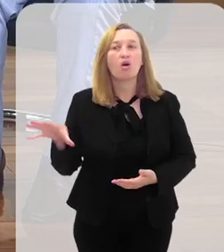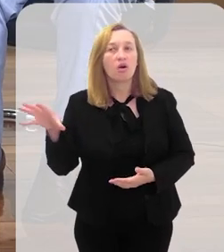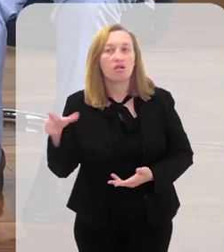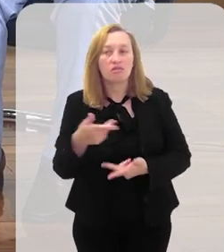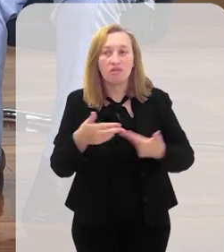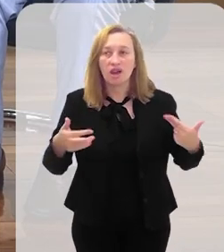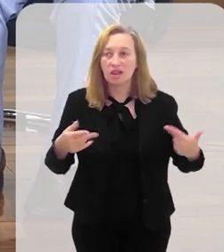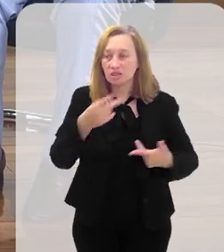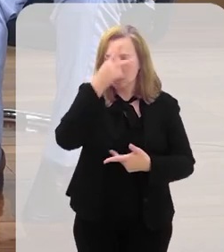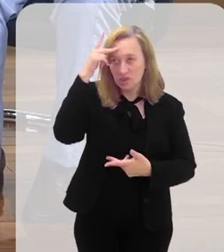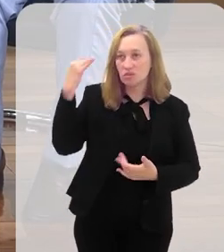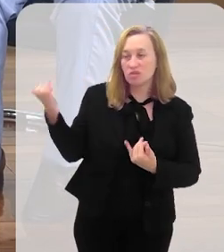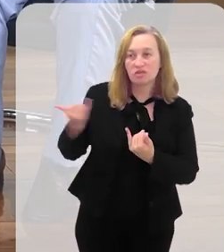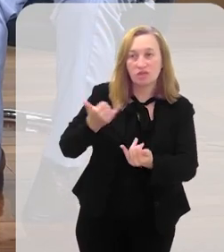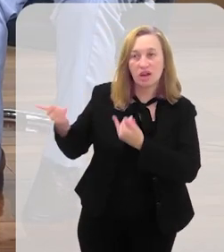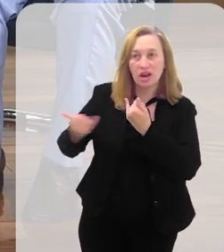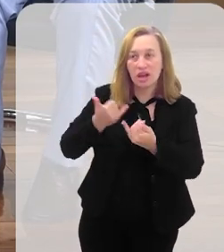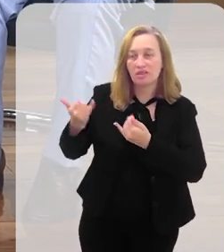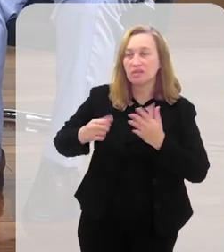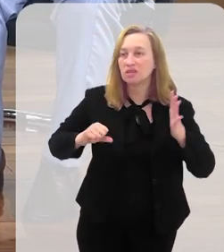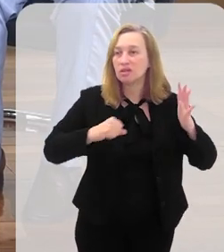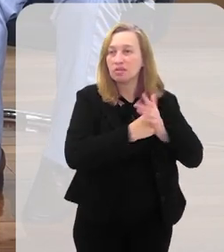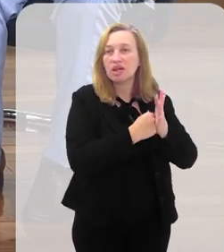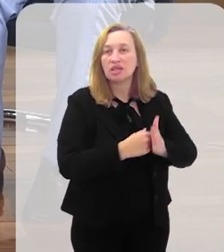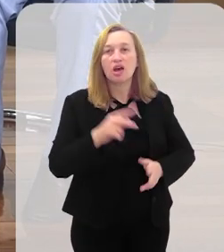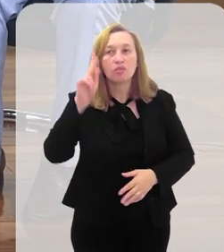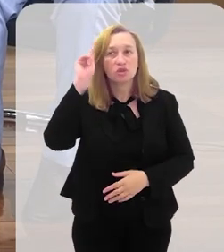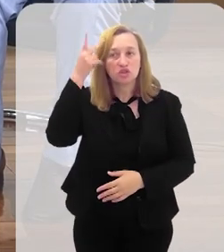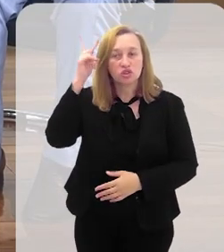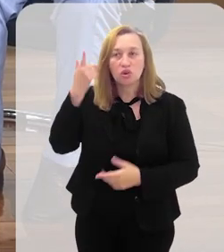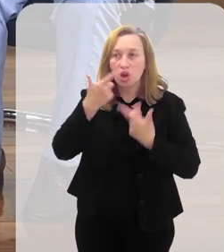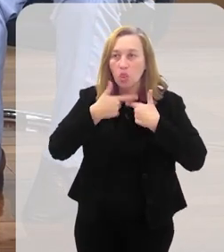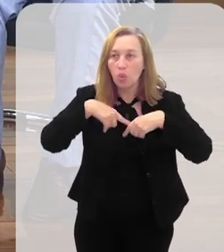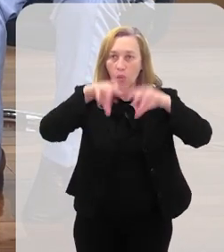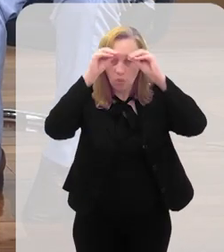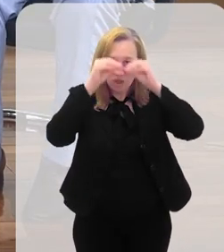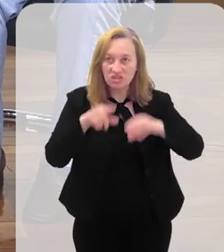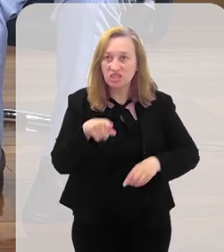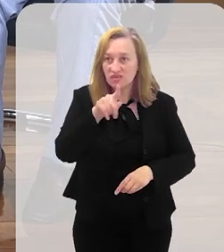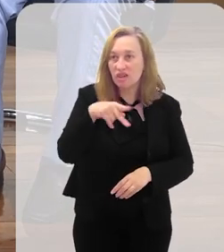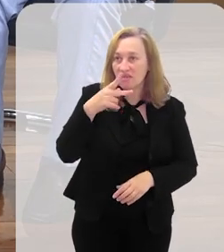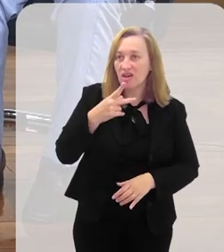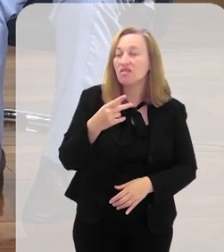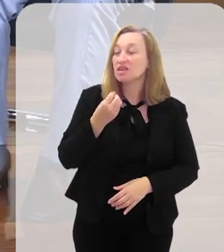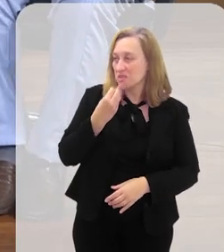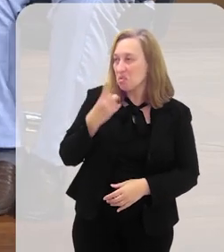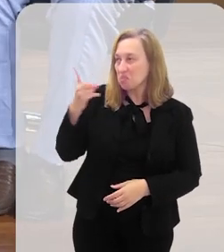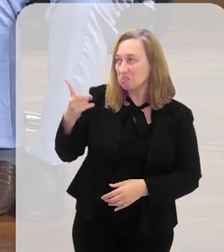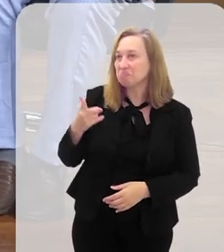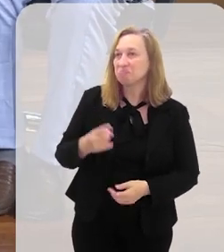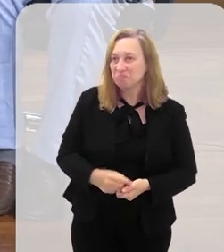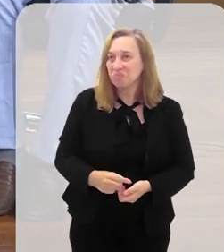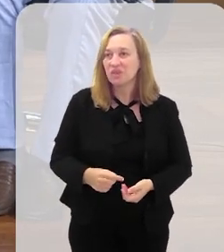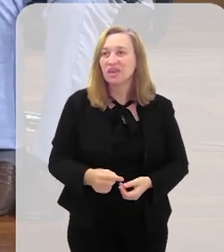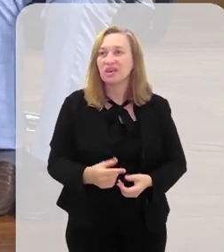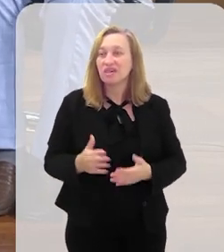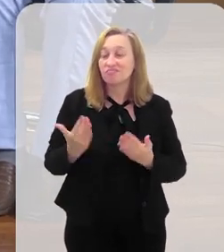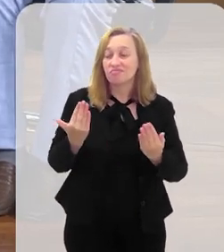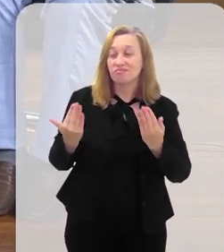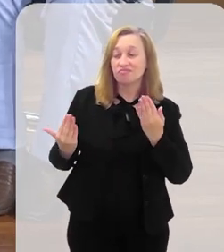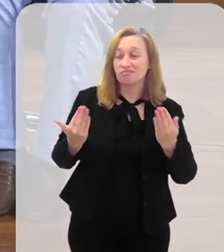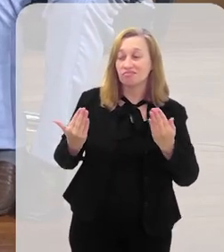gente falando e tal, impactado. E vai ser uma história numa linguagem que você vai dizer, valeu a pena, valeu. As